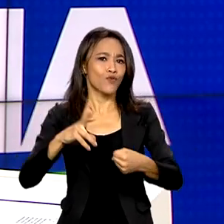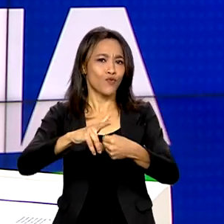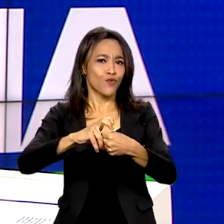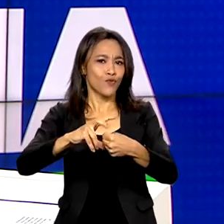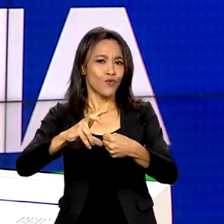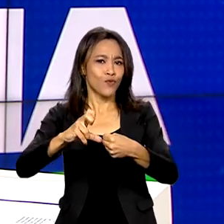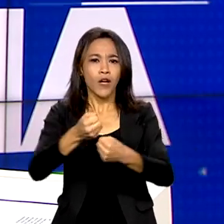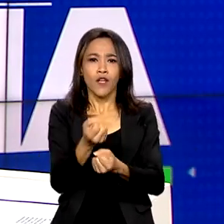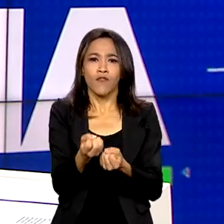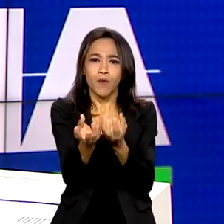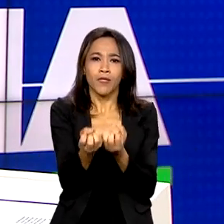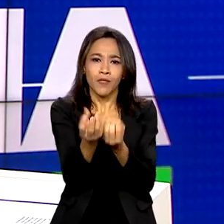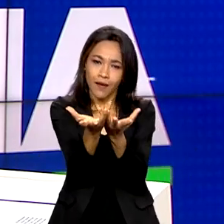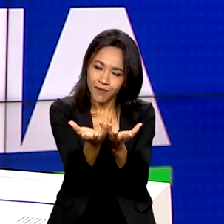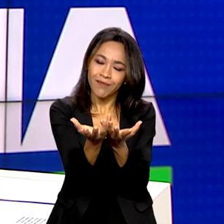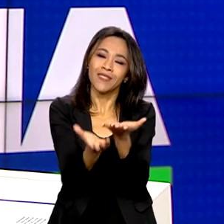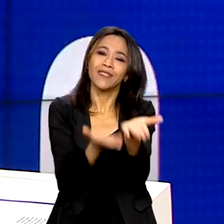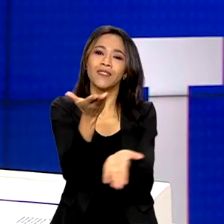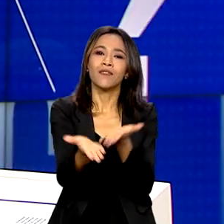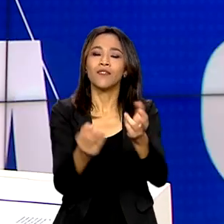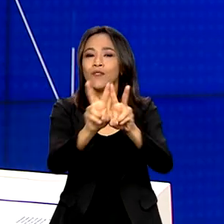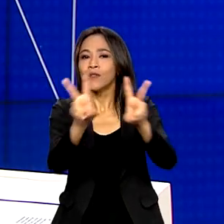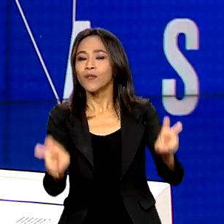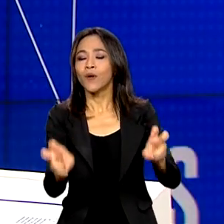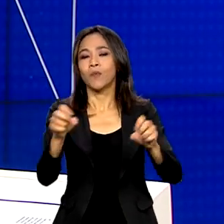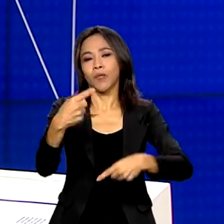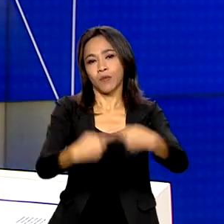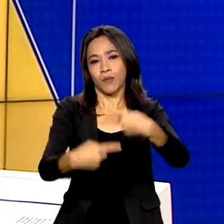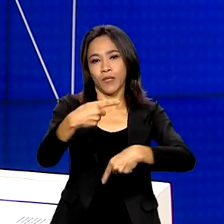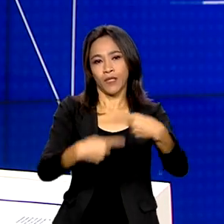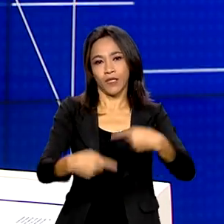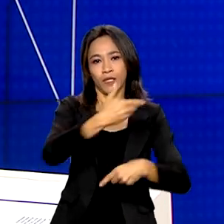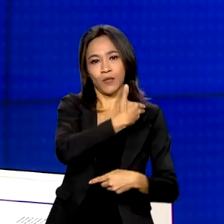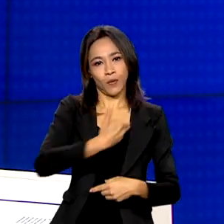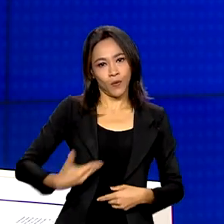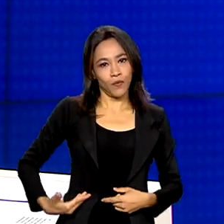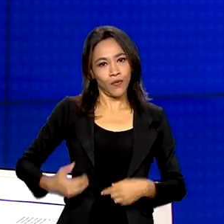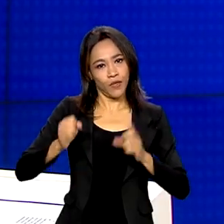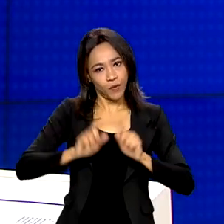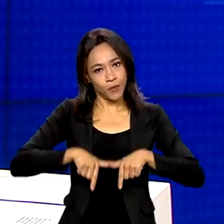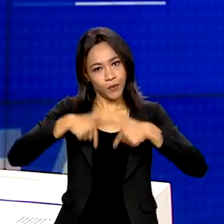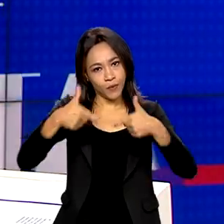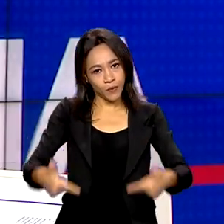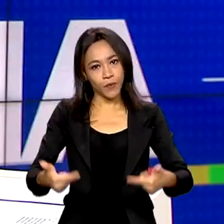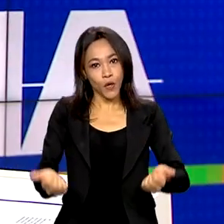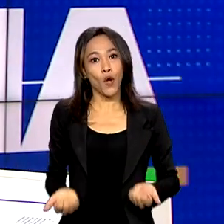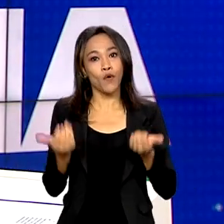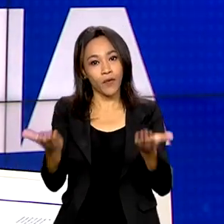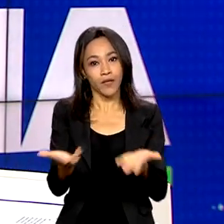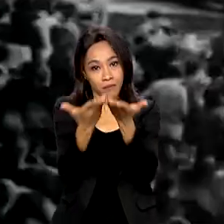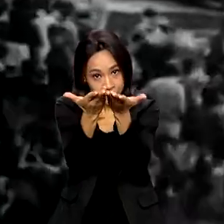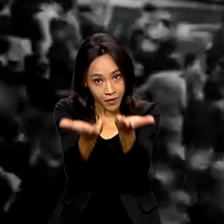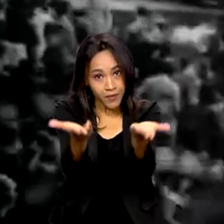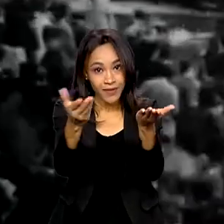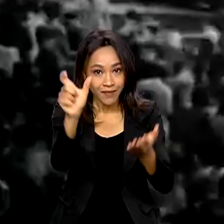informação e serviço sobre as políticas públicas que o governo executa para você, cidadão.